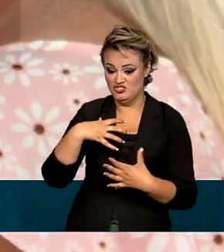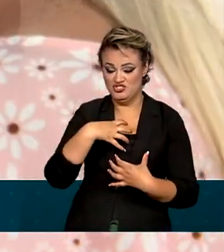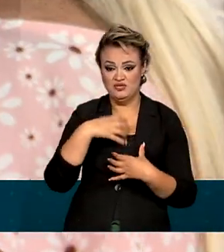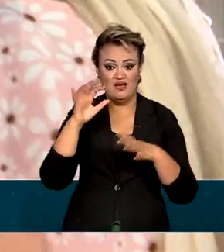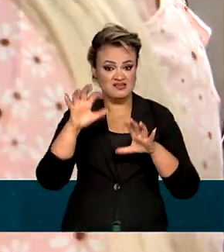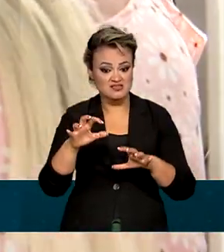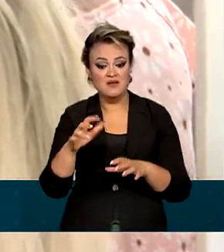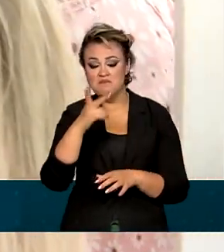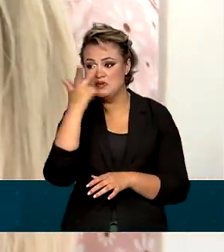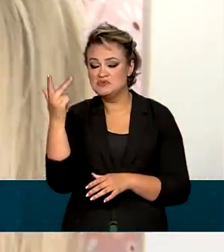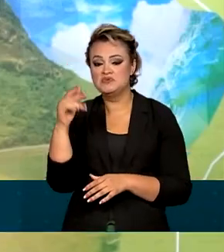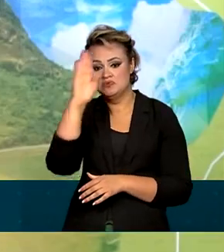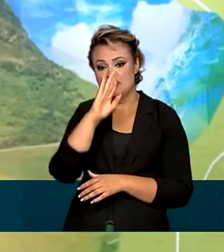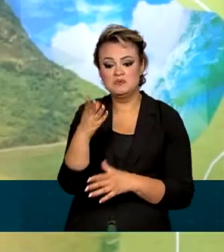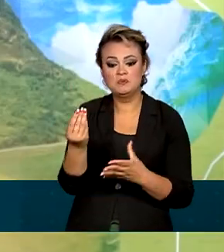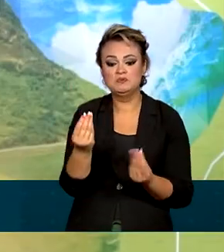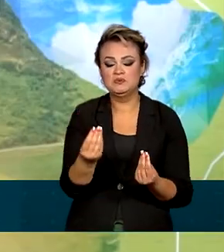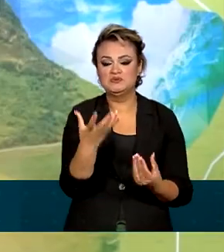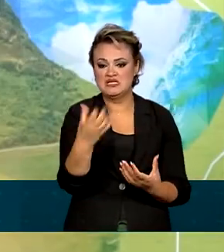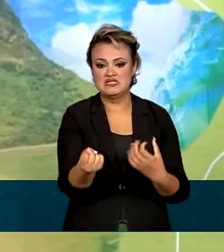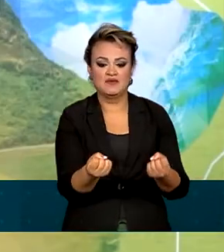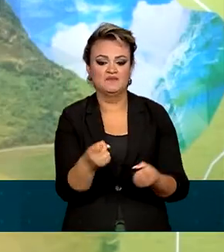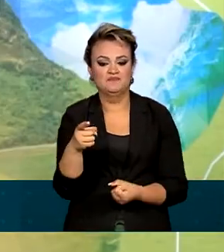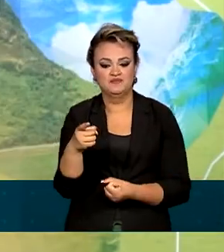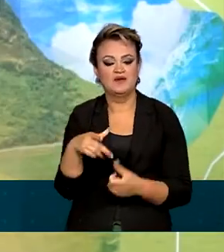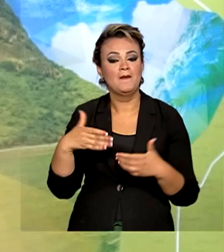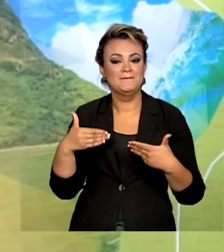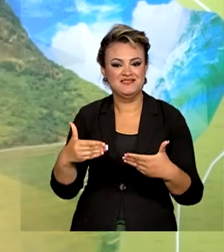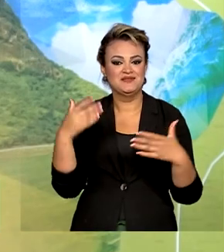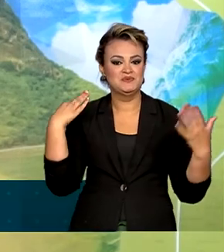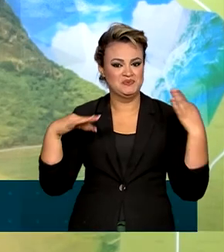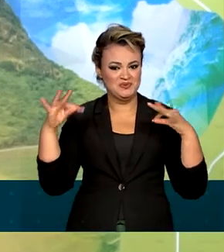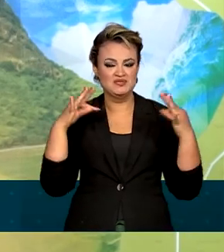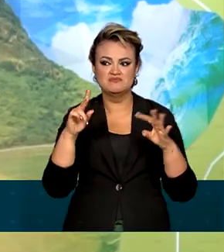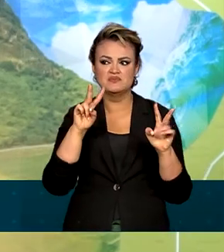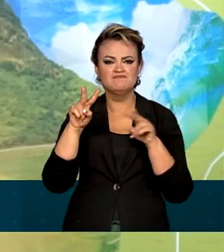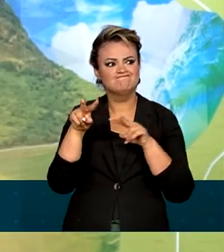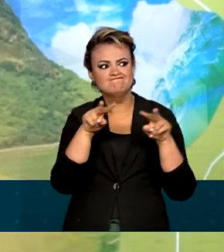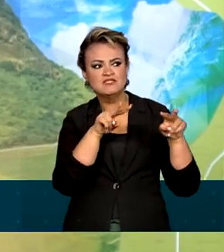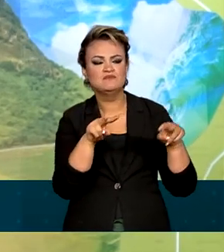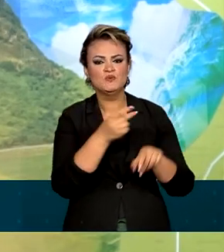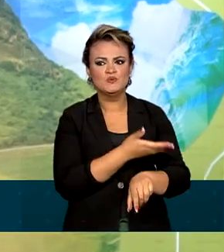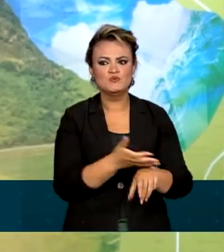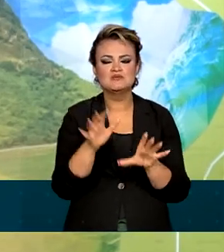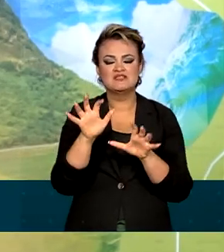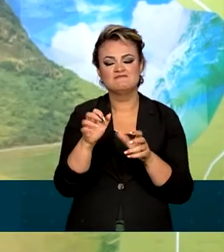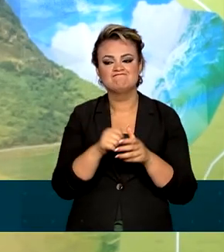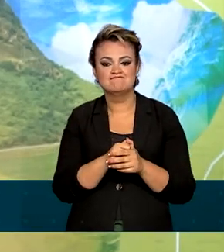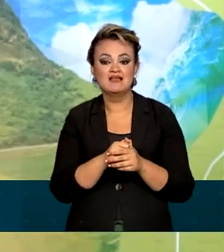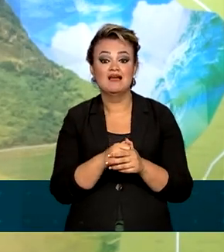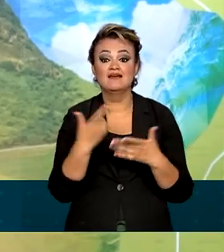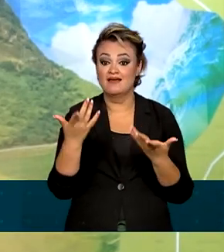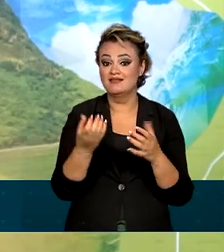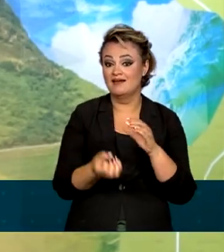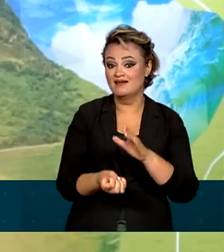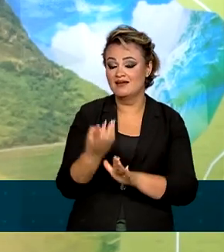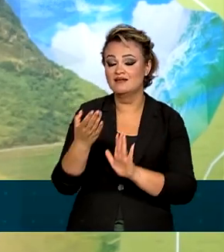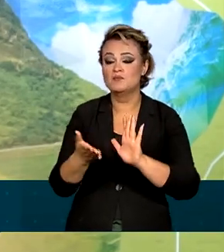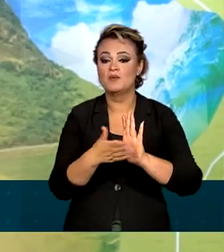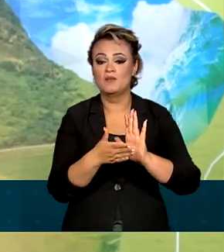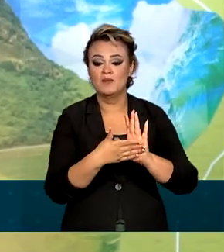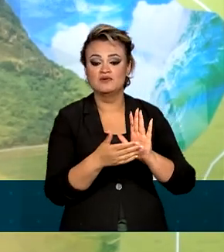ganhado força no Brasil. No Ministério do Turismo estamos atentos a esta tendência e a necessidade de desenvolver e